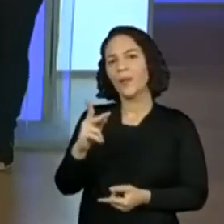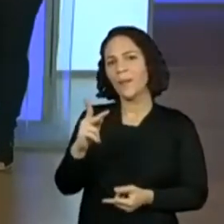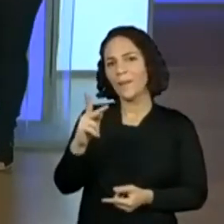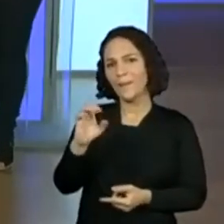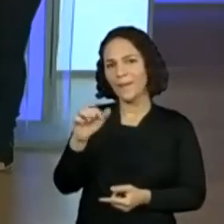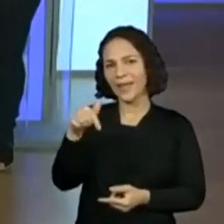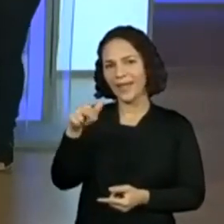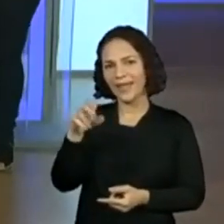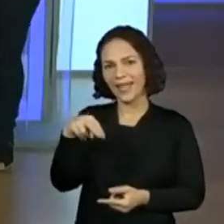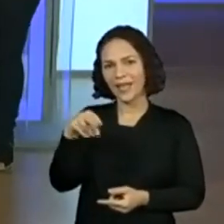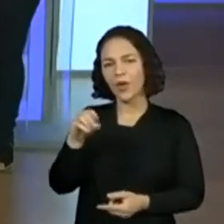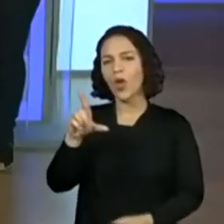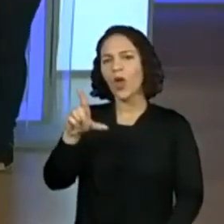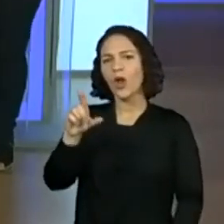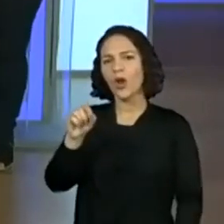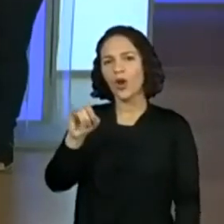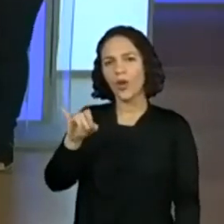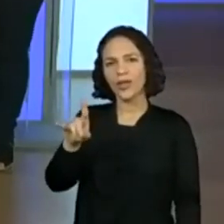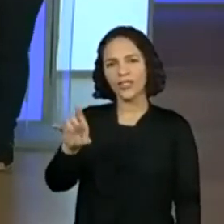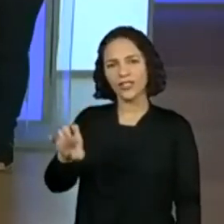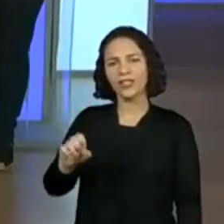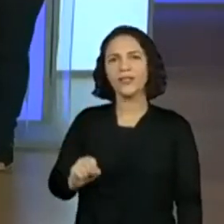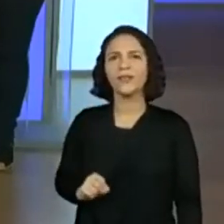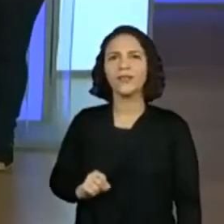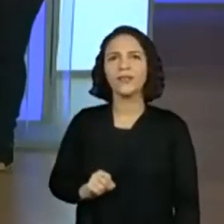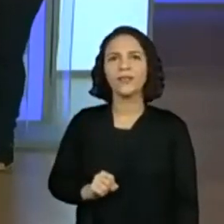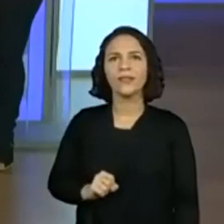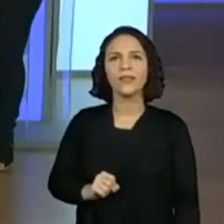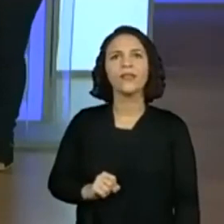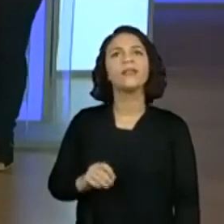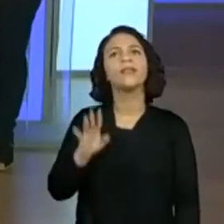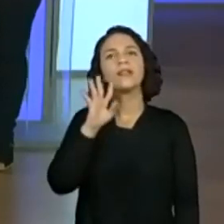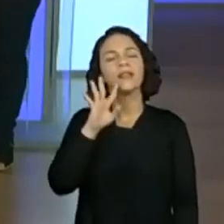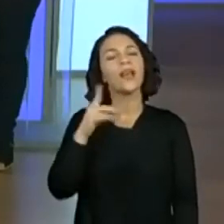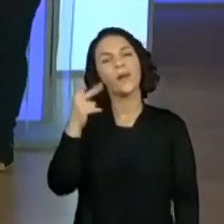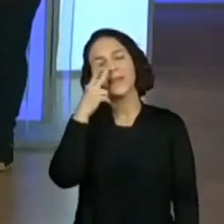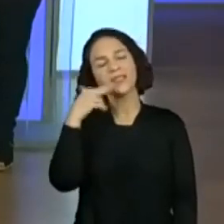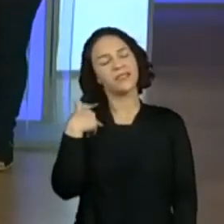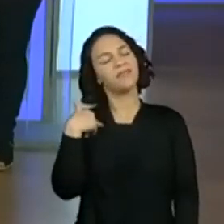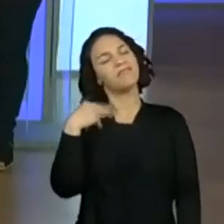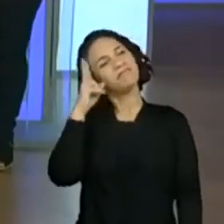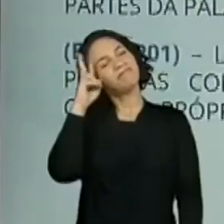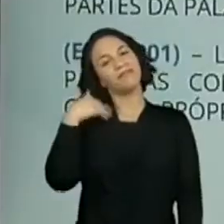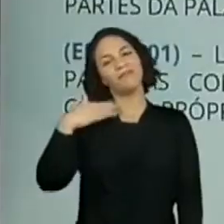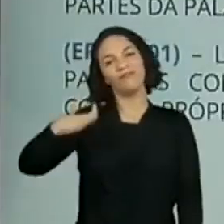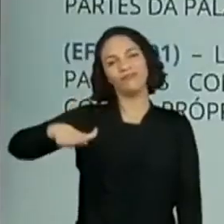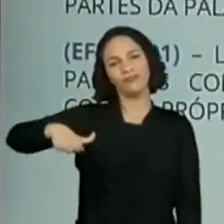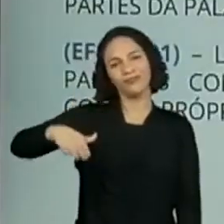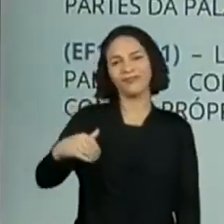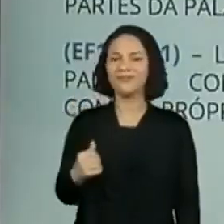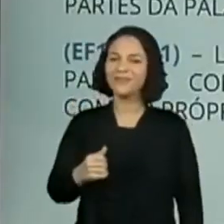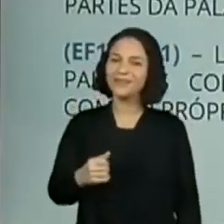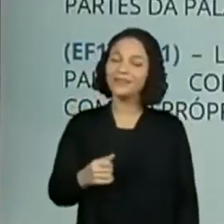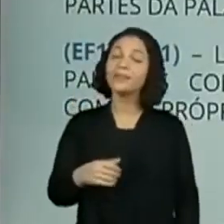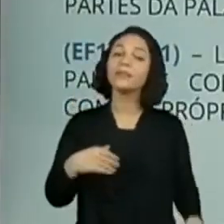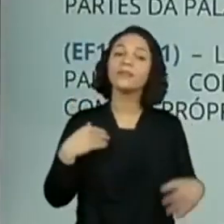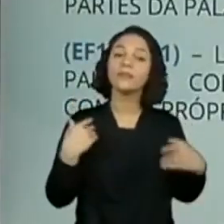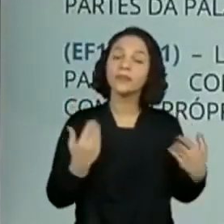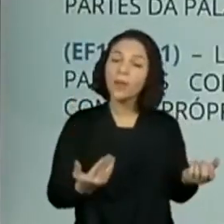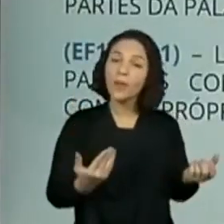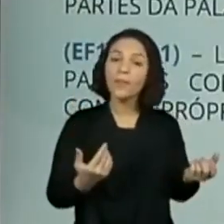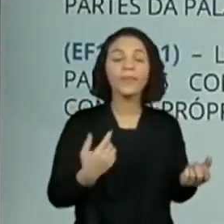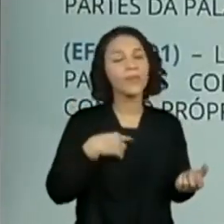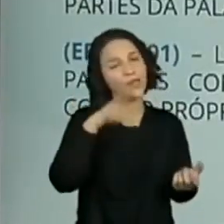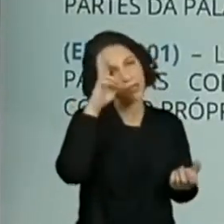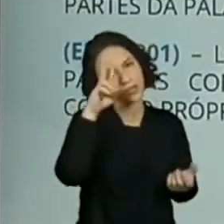marcou muito a minha infância. É? É, eu lio bastante. Muito bem. Então, hoje a gente vai aí falar das